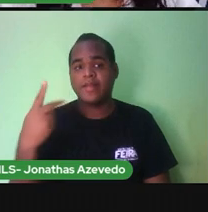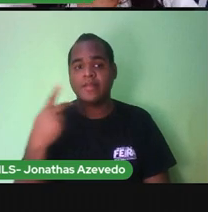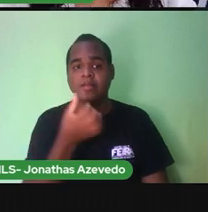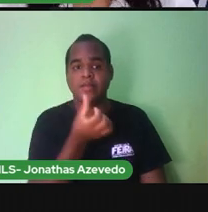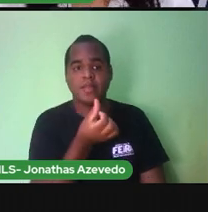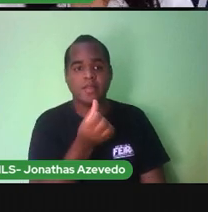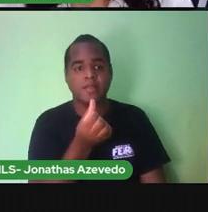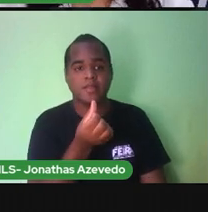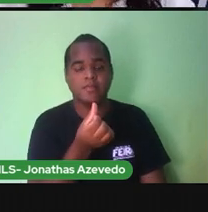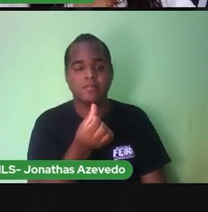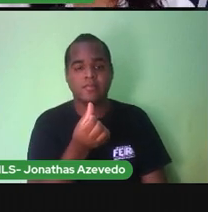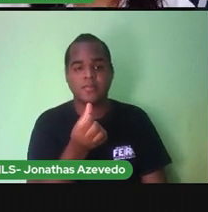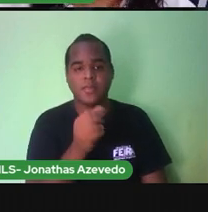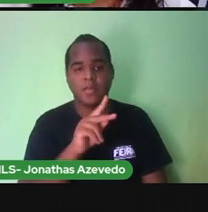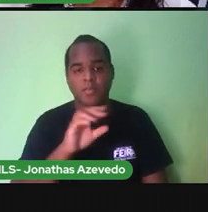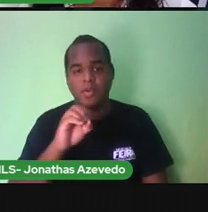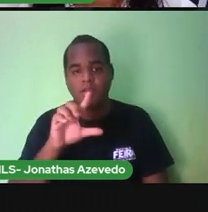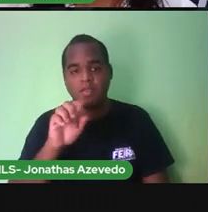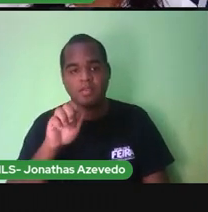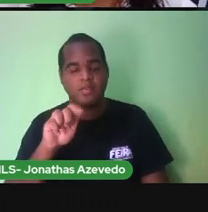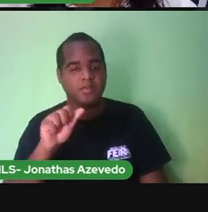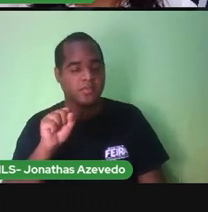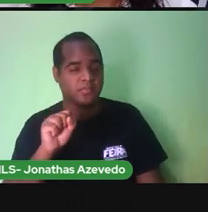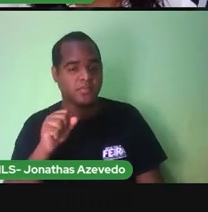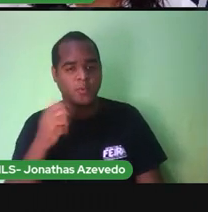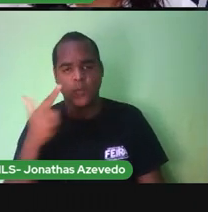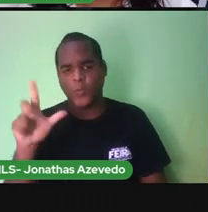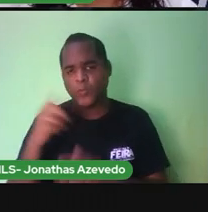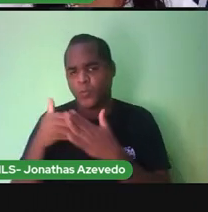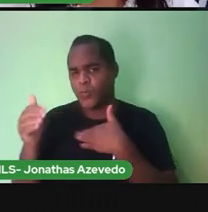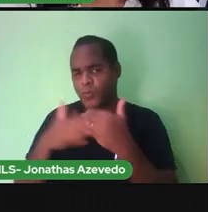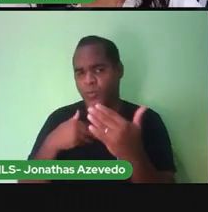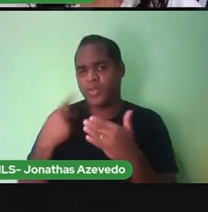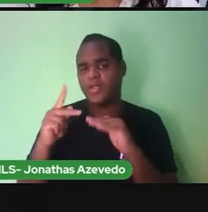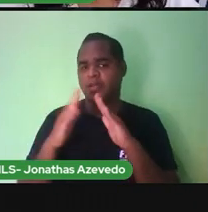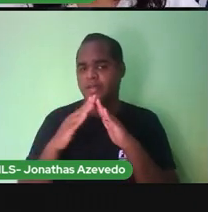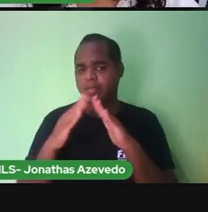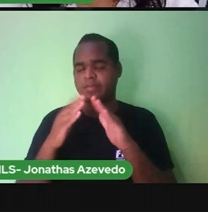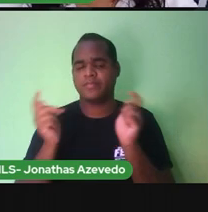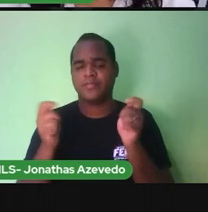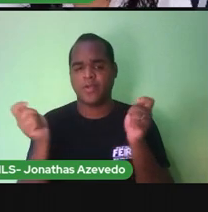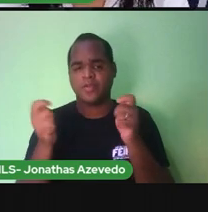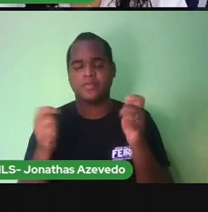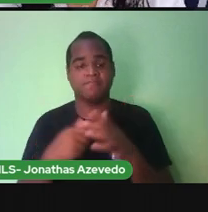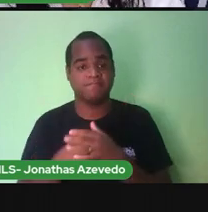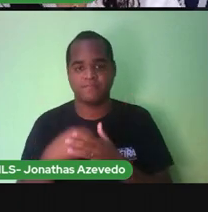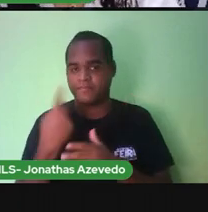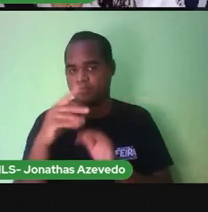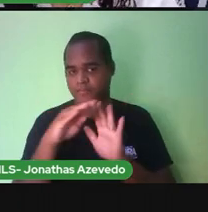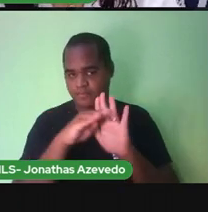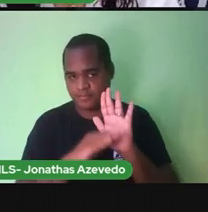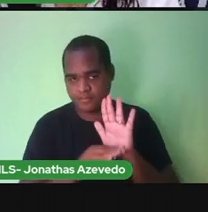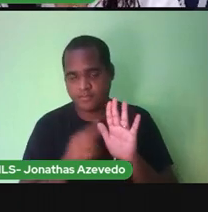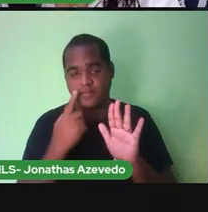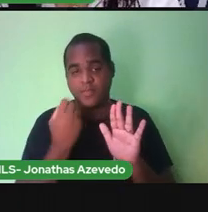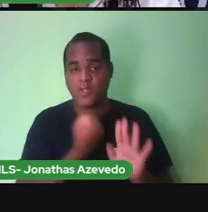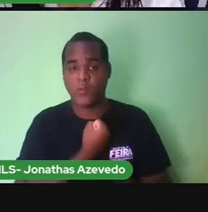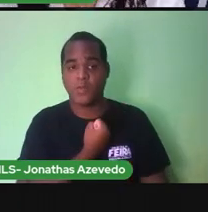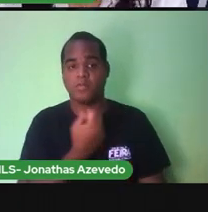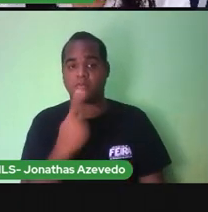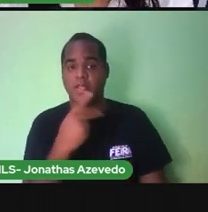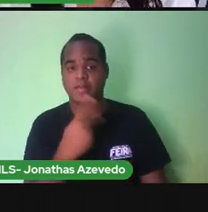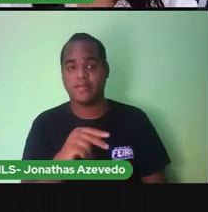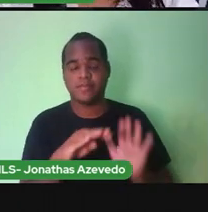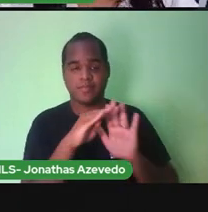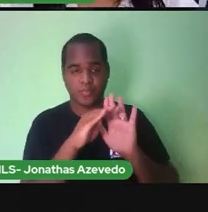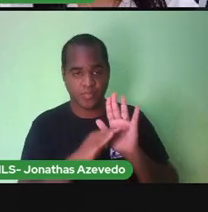Você pode medir Qualquer objeto Da sua casa Tá bem? Mas vai fazer a listinha O nome do objeto Ou do